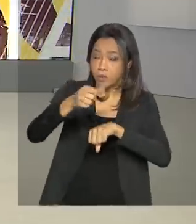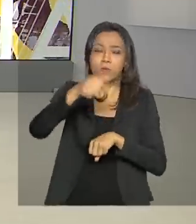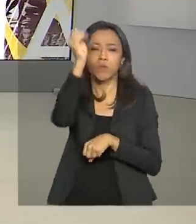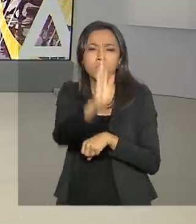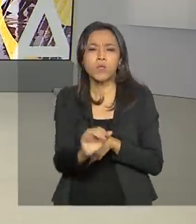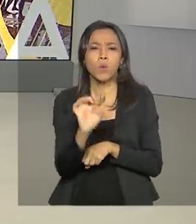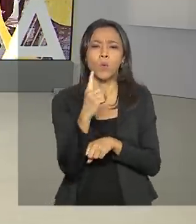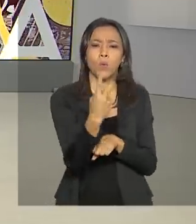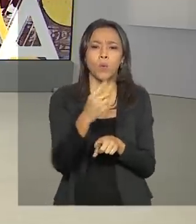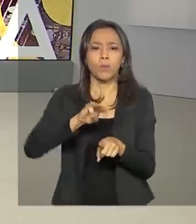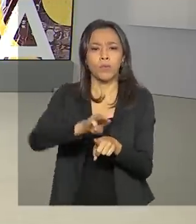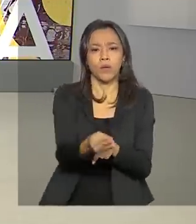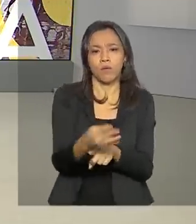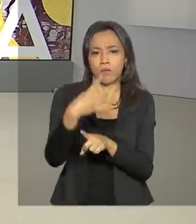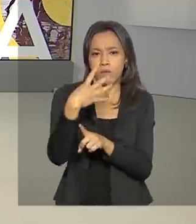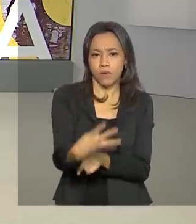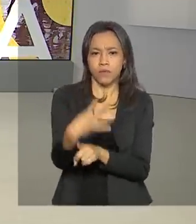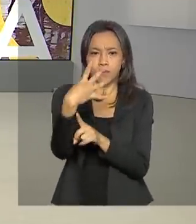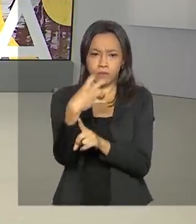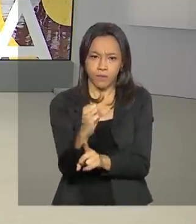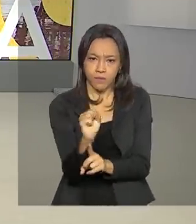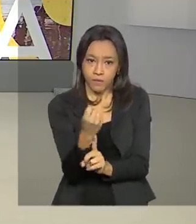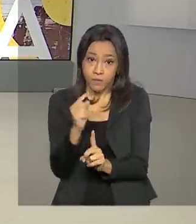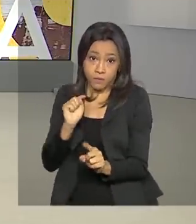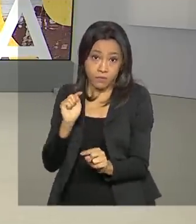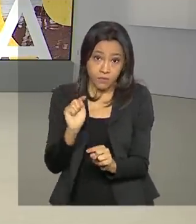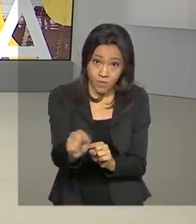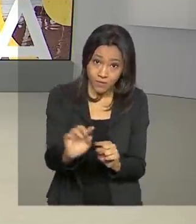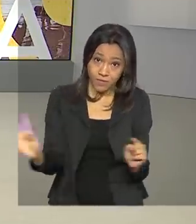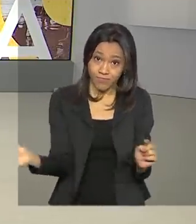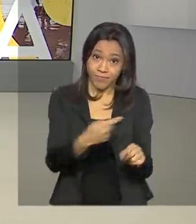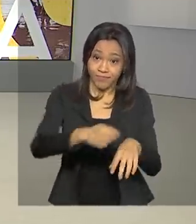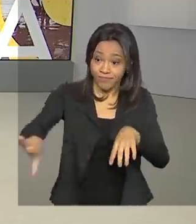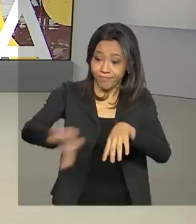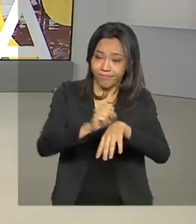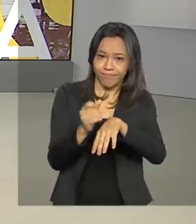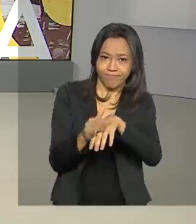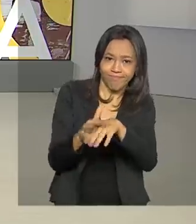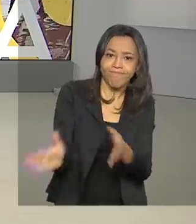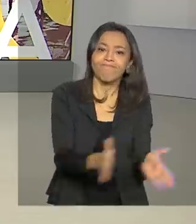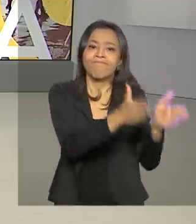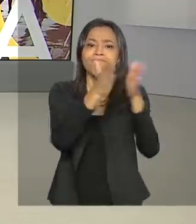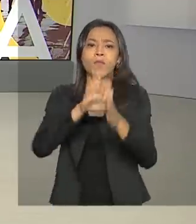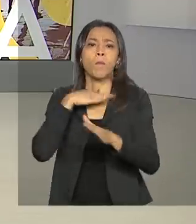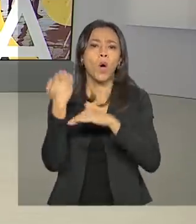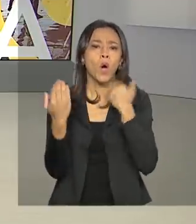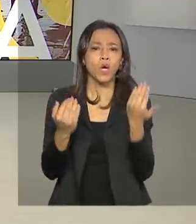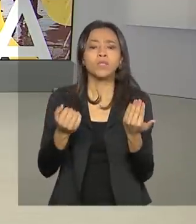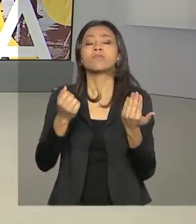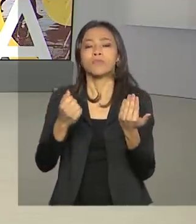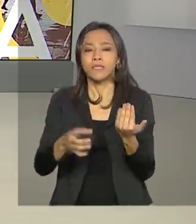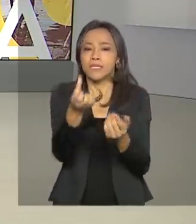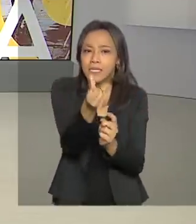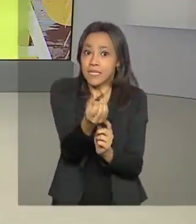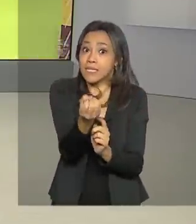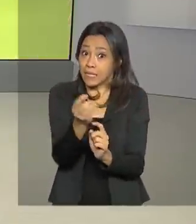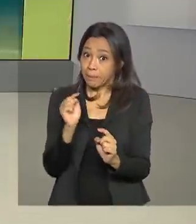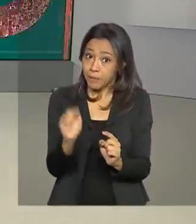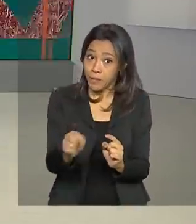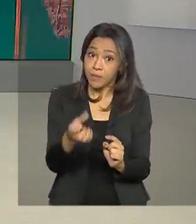de 1 milhão, 448 mil casos do novo coronavírus. O número de óbitos alcançou 60 mil,